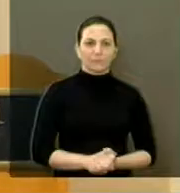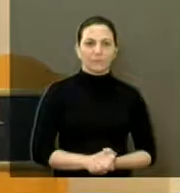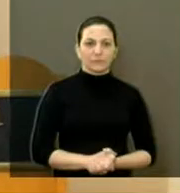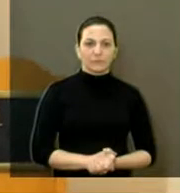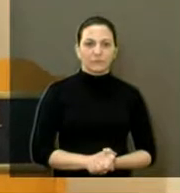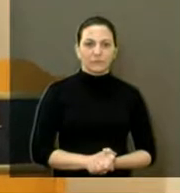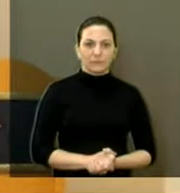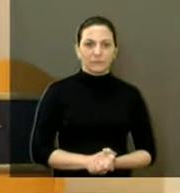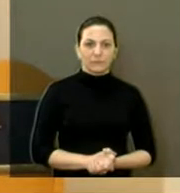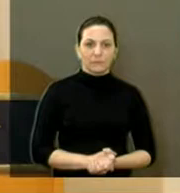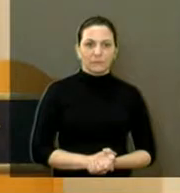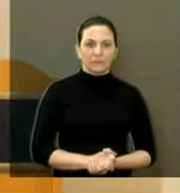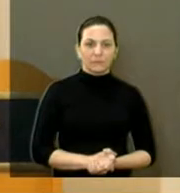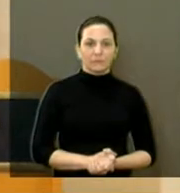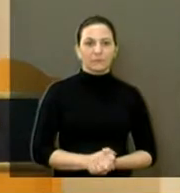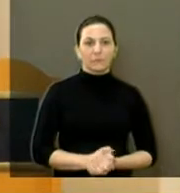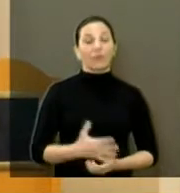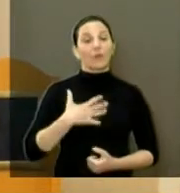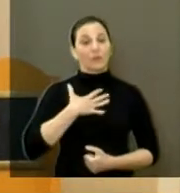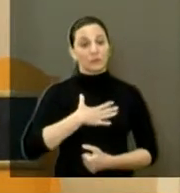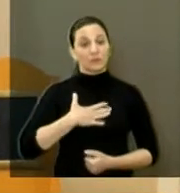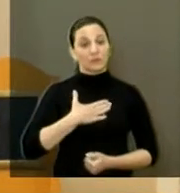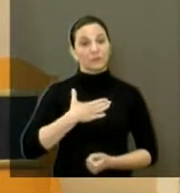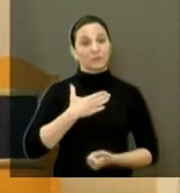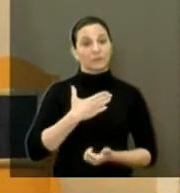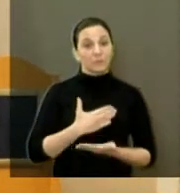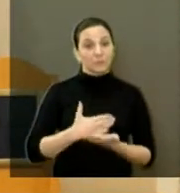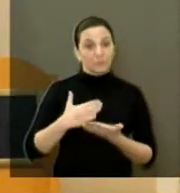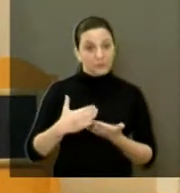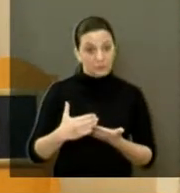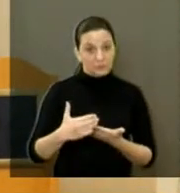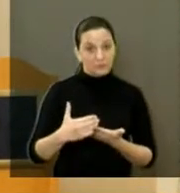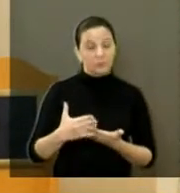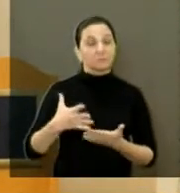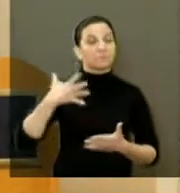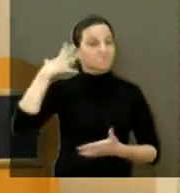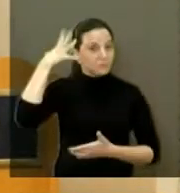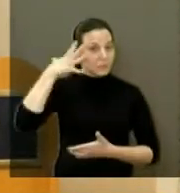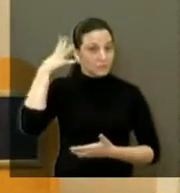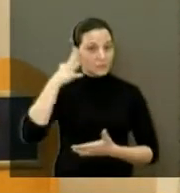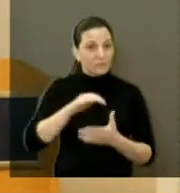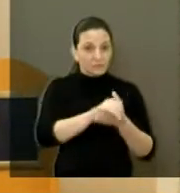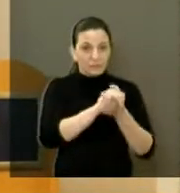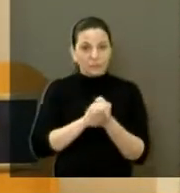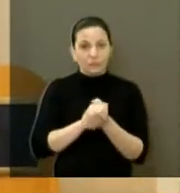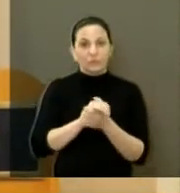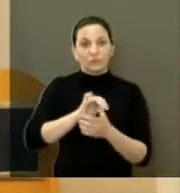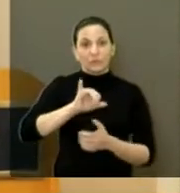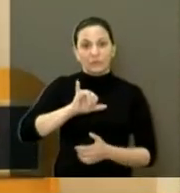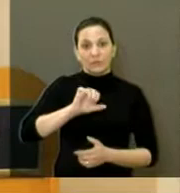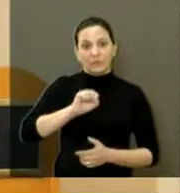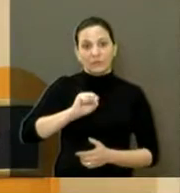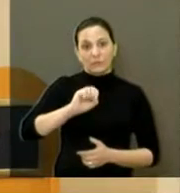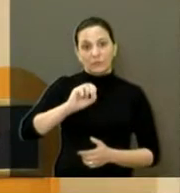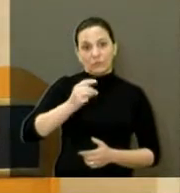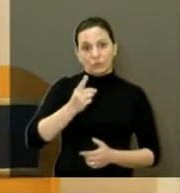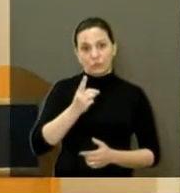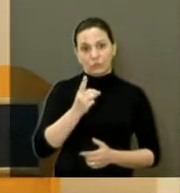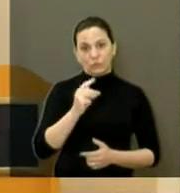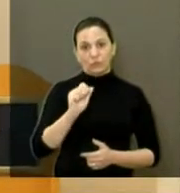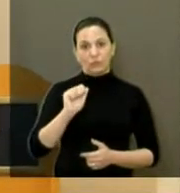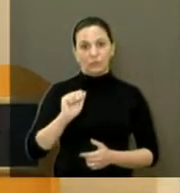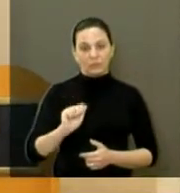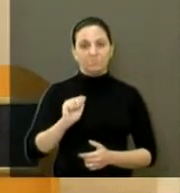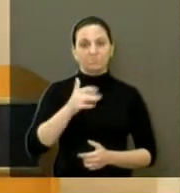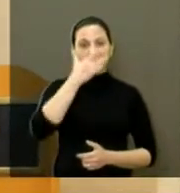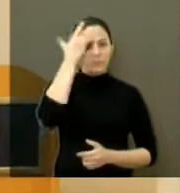Eu gostaria de iniciar essa fala saudando o presidente Jefferson e a Chuda, os membros da